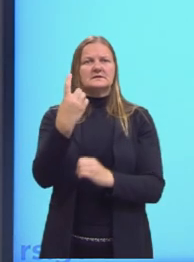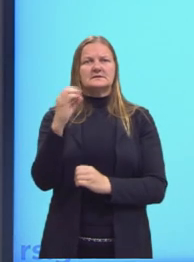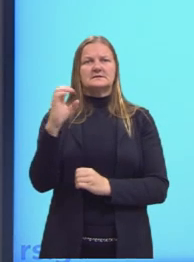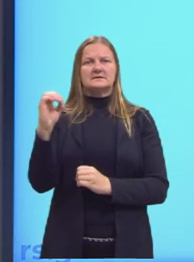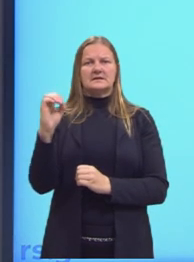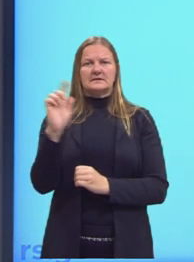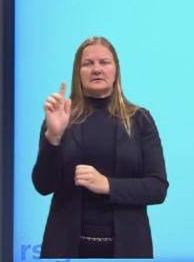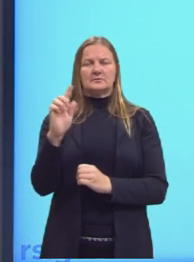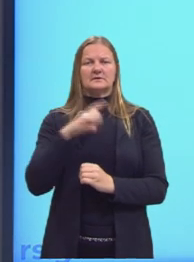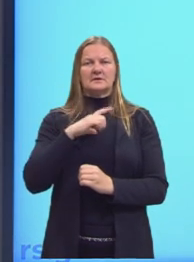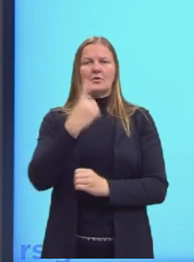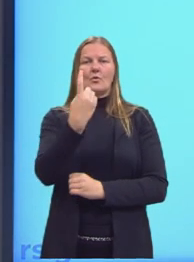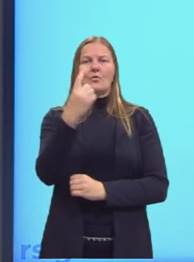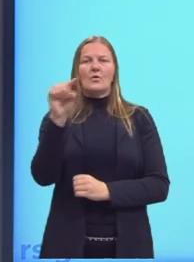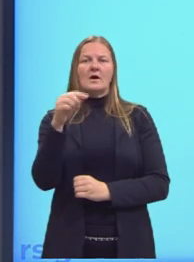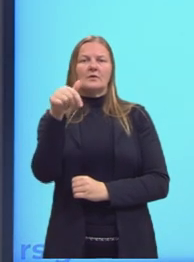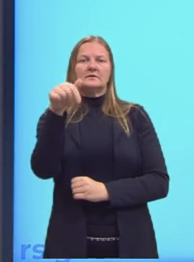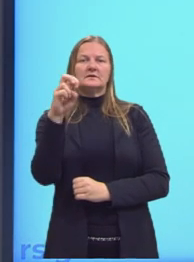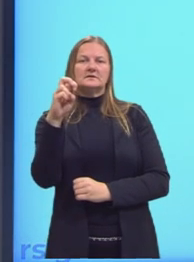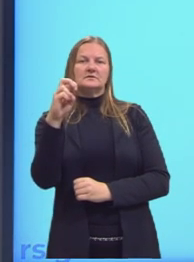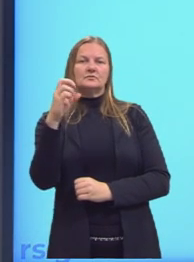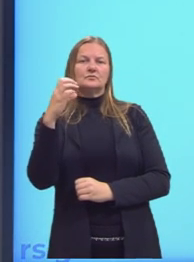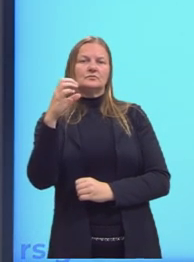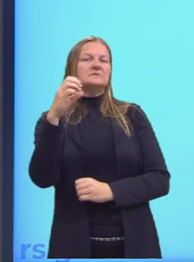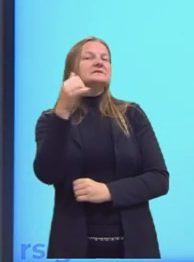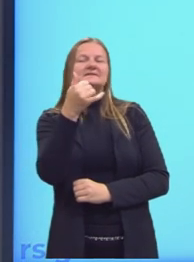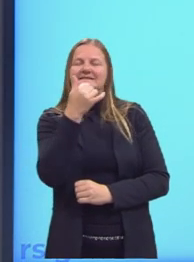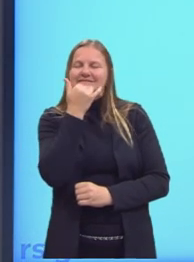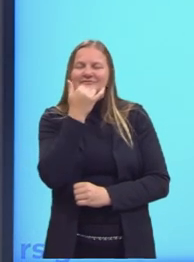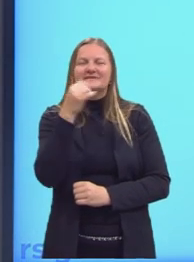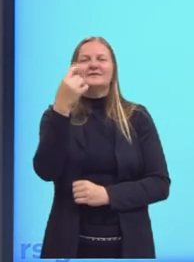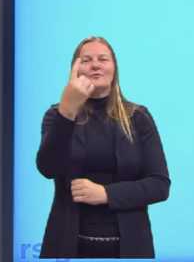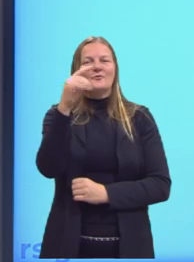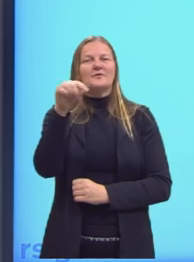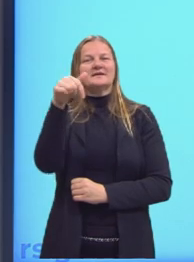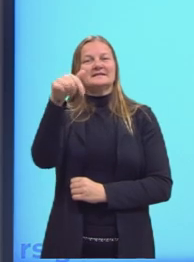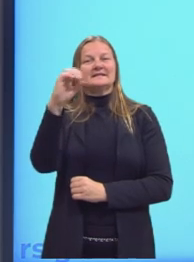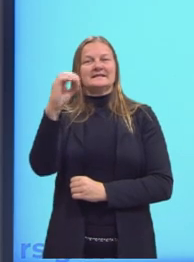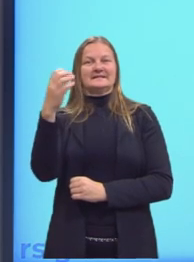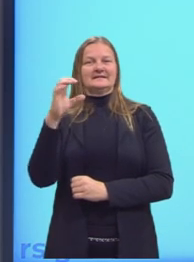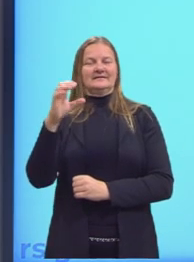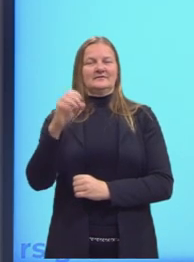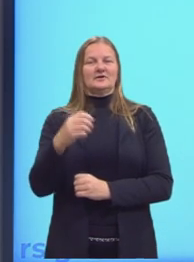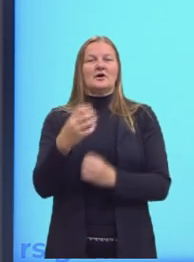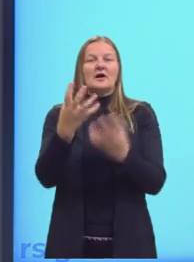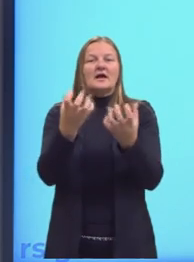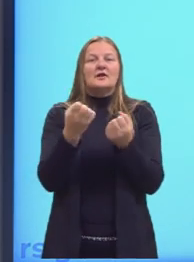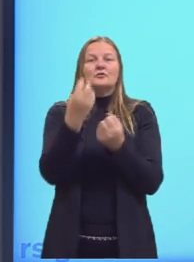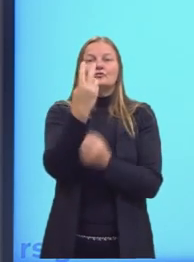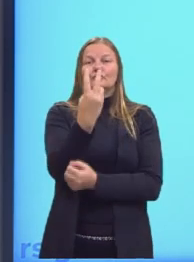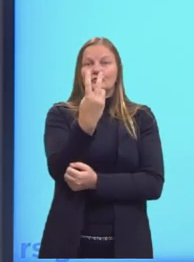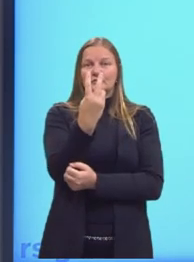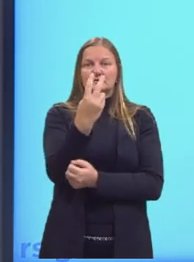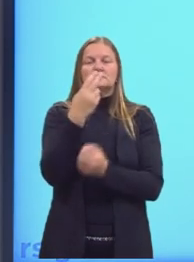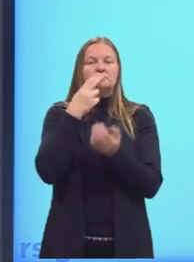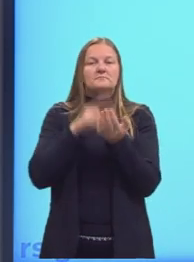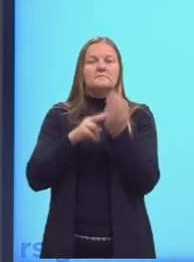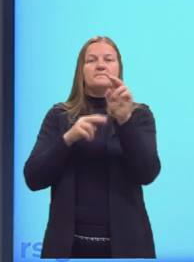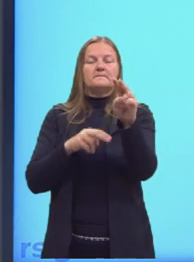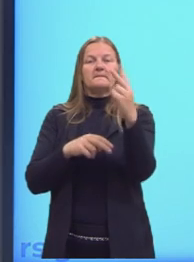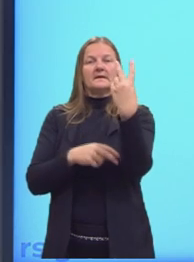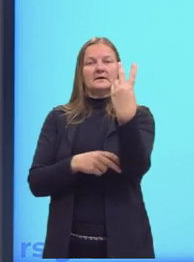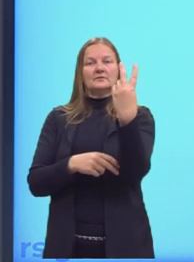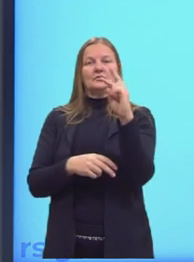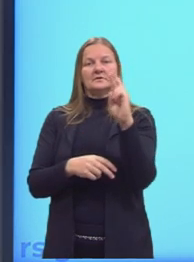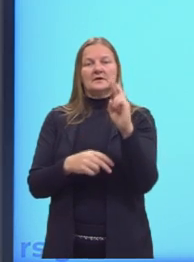um custo de R$,70. Como eu quero duas cartas, nós pegamos o valor de R$,00